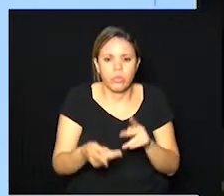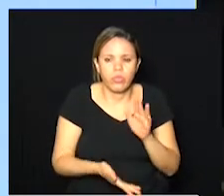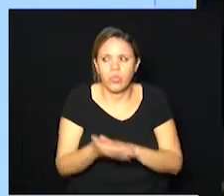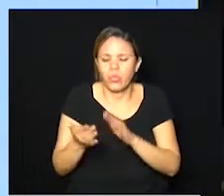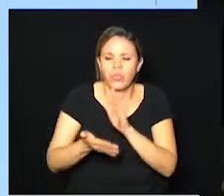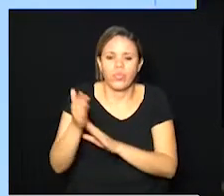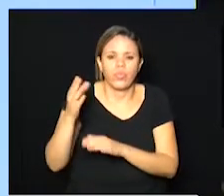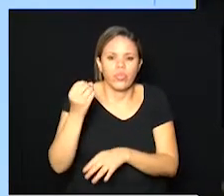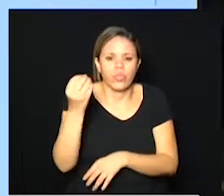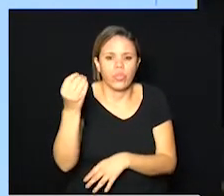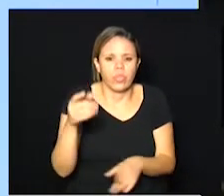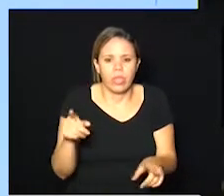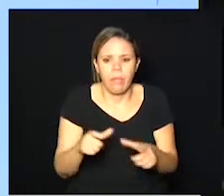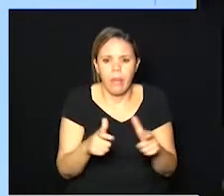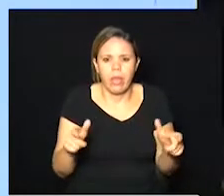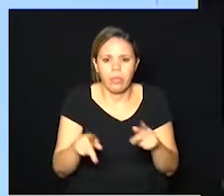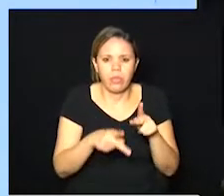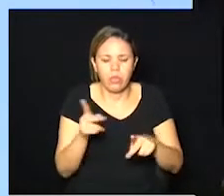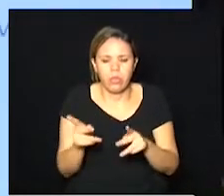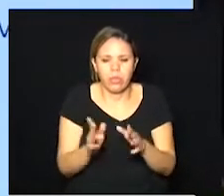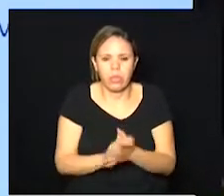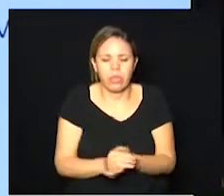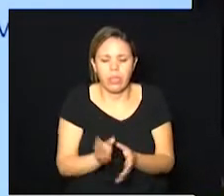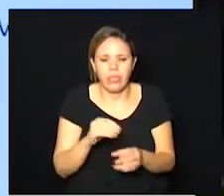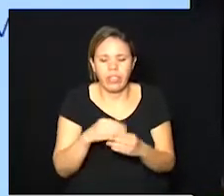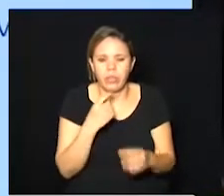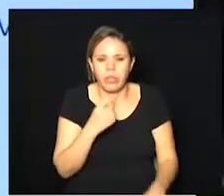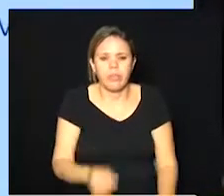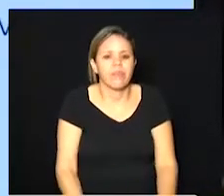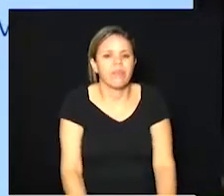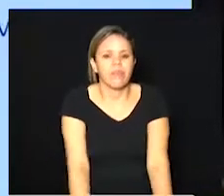viajaram a maioria estavam em campinas